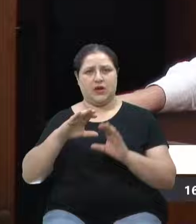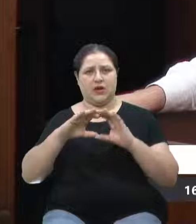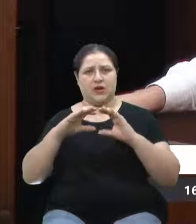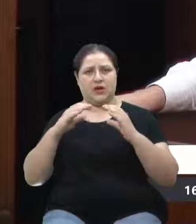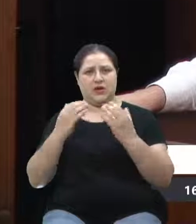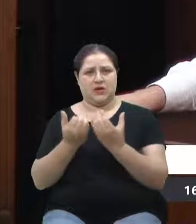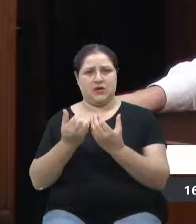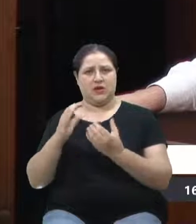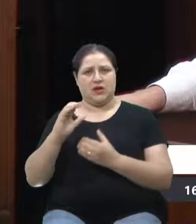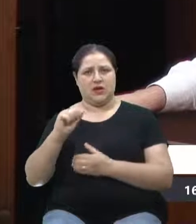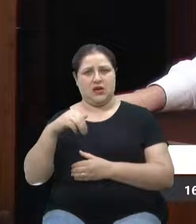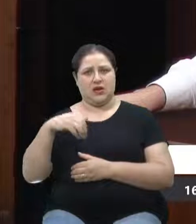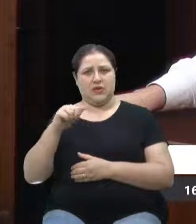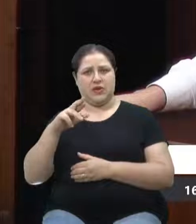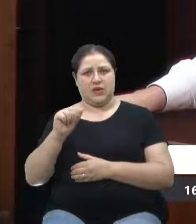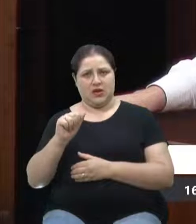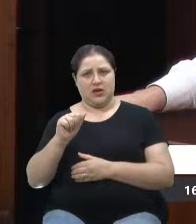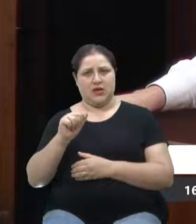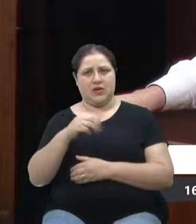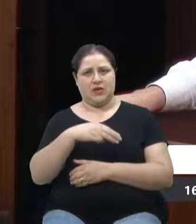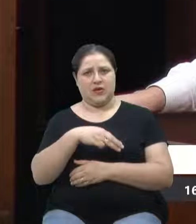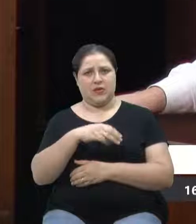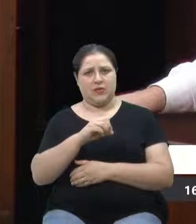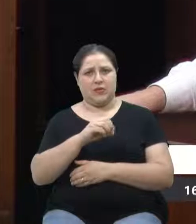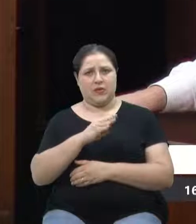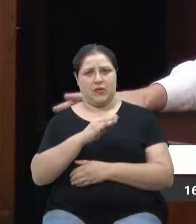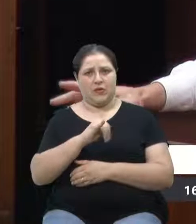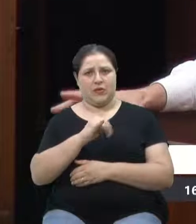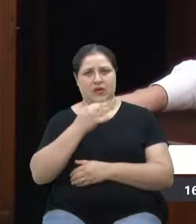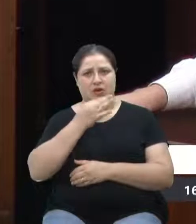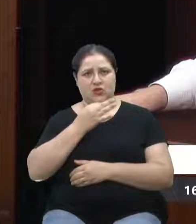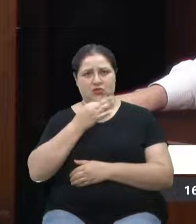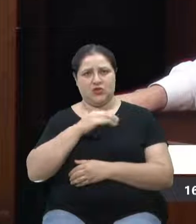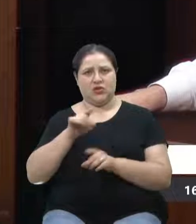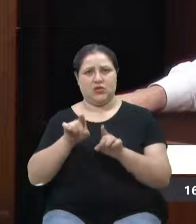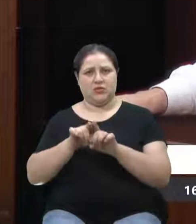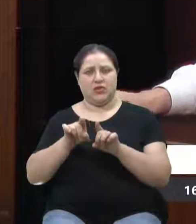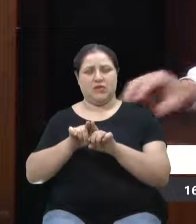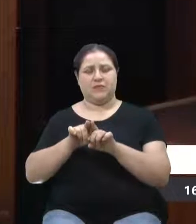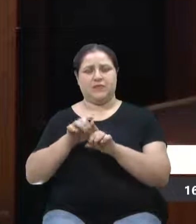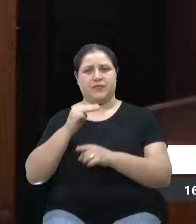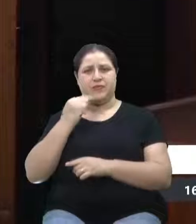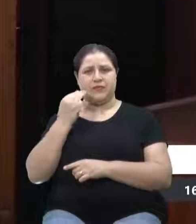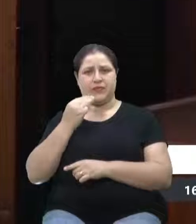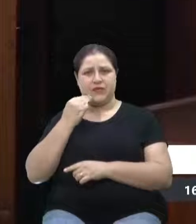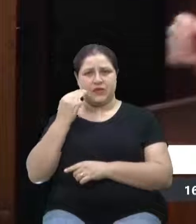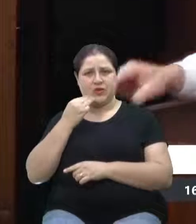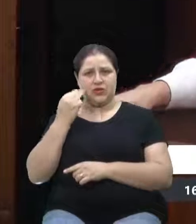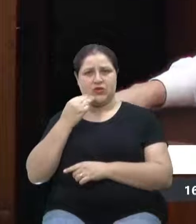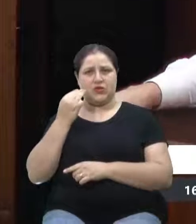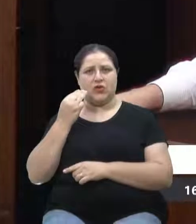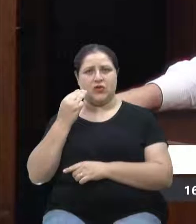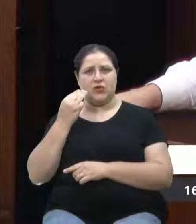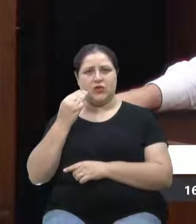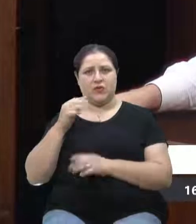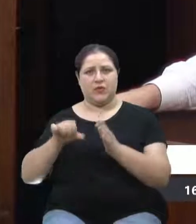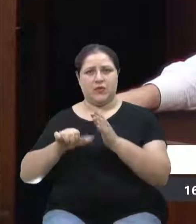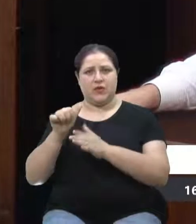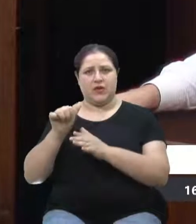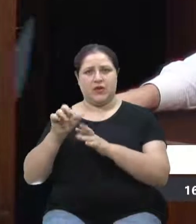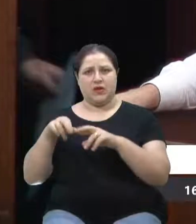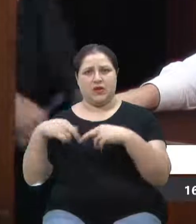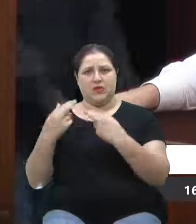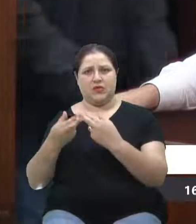já a presidenta, a vereadora Marisol, que esteve presente na primeira reunião, o pessoal mandou um abraço a vocês.